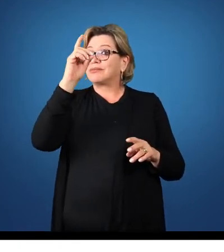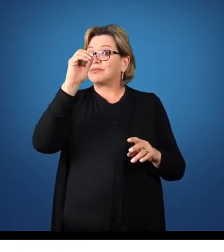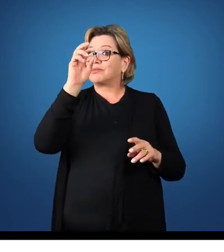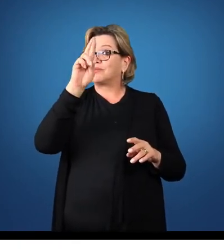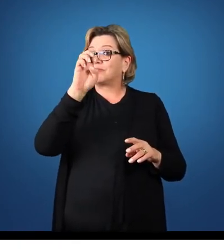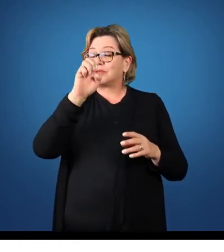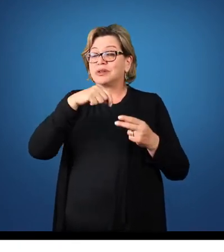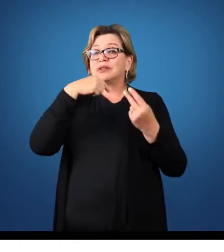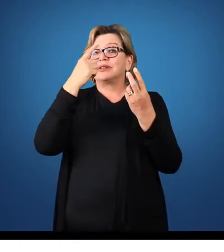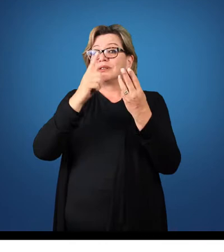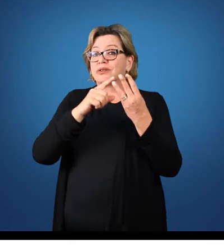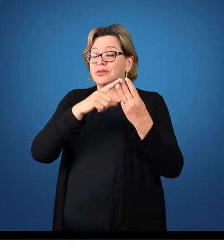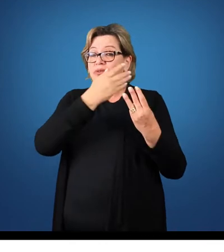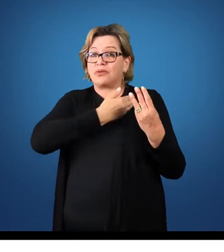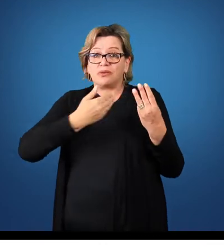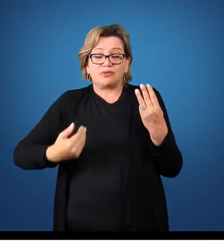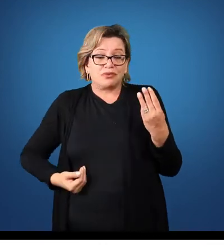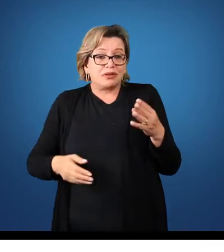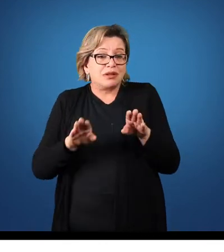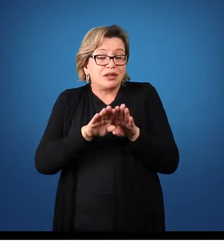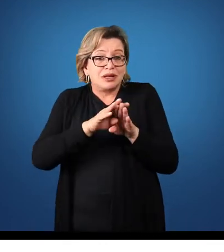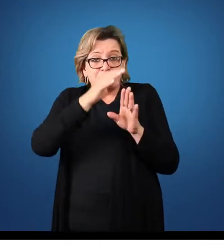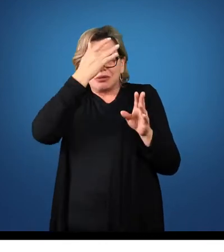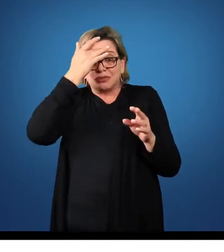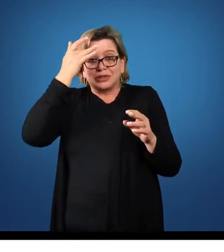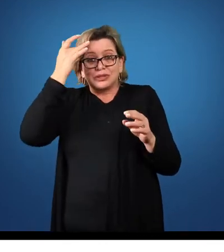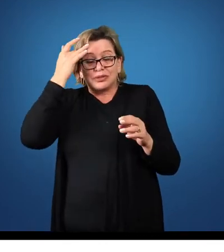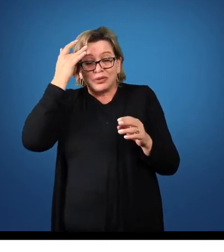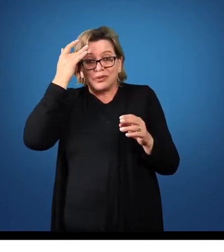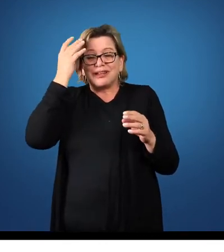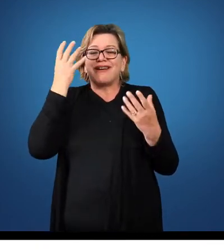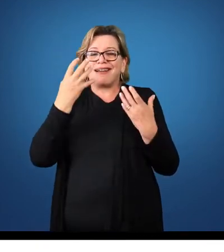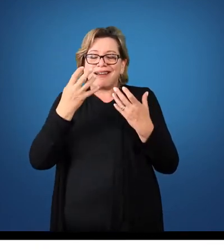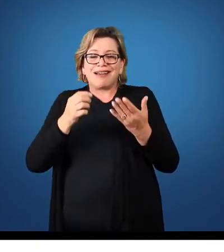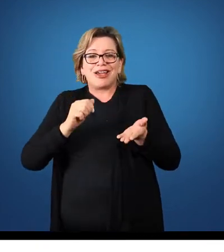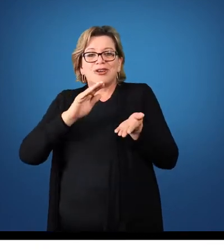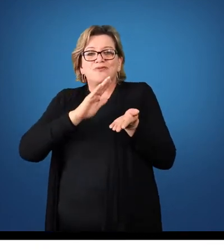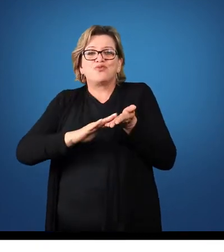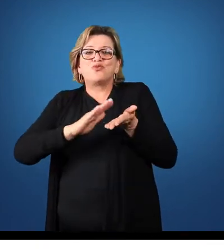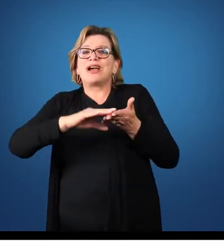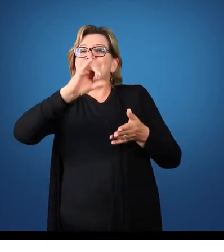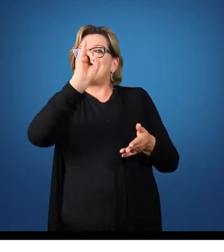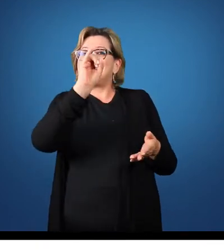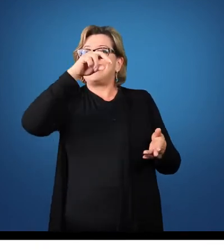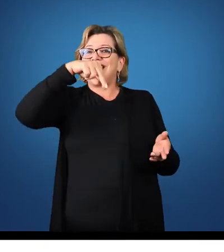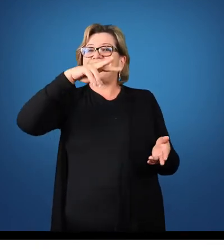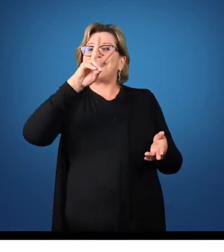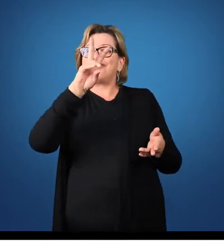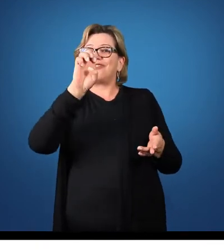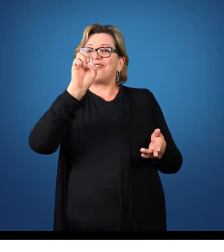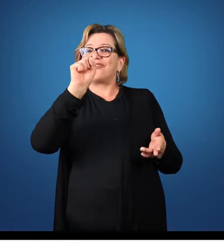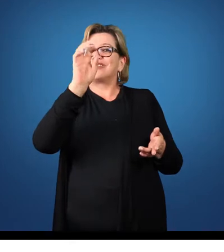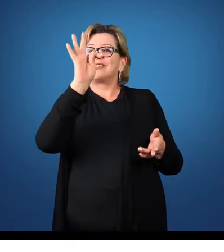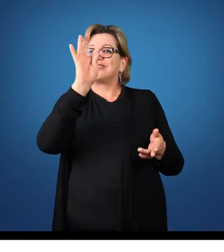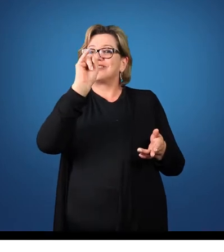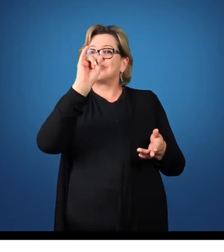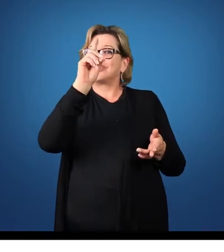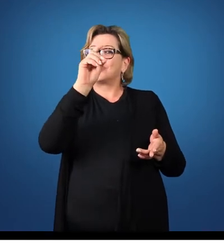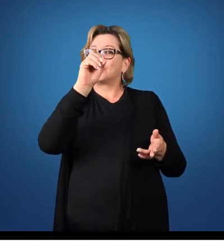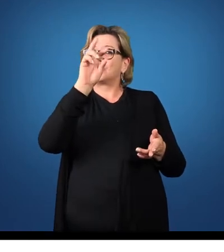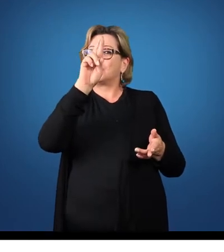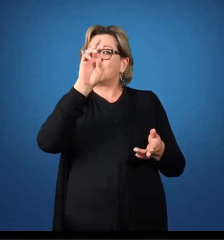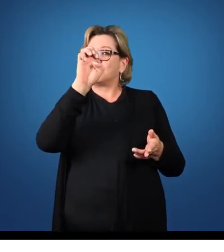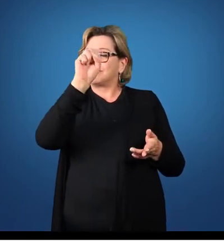também aquelas pessoas que gostariam de investir, os chamados investidores, as pessoas que gostariam de investir dinheiro